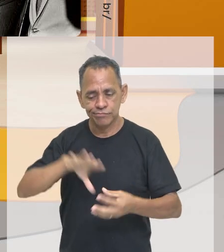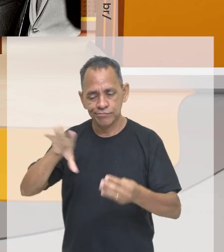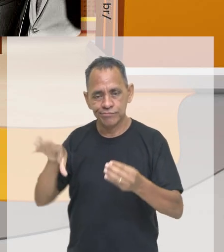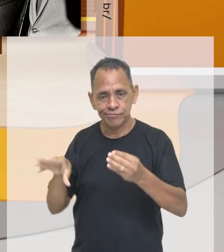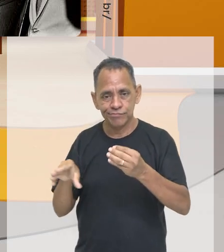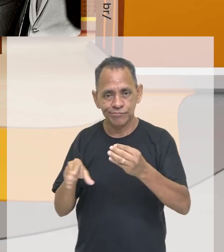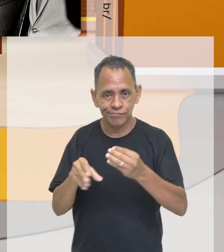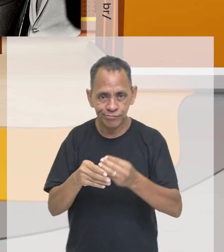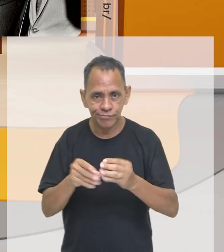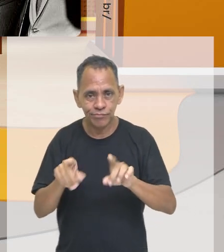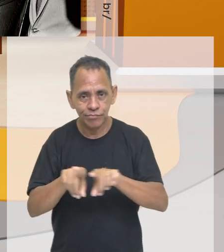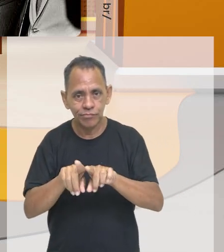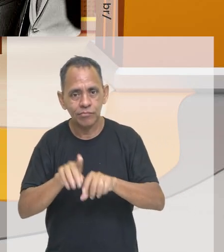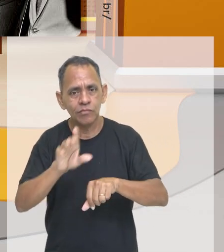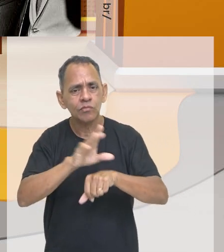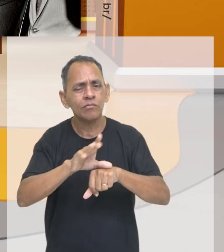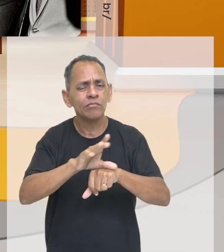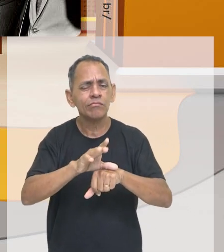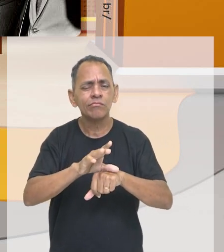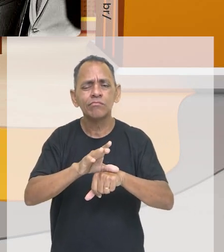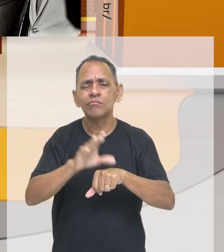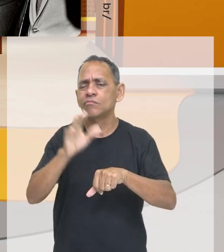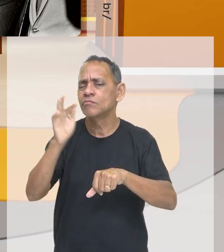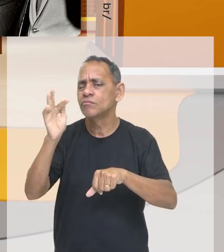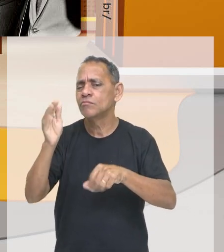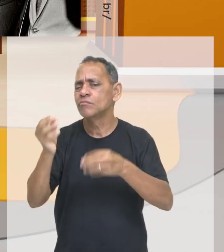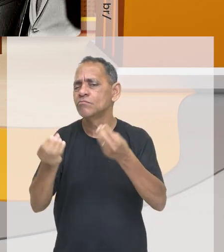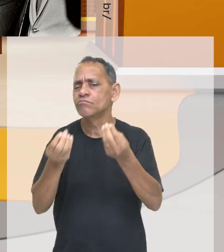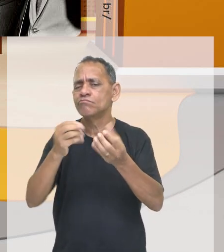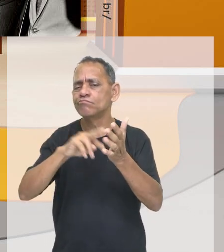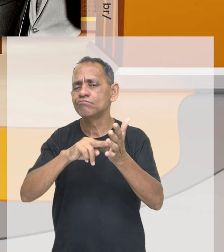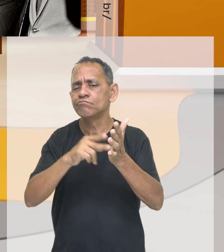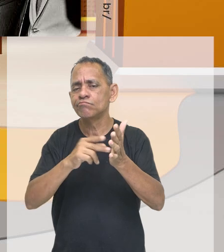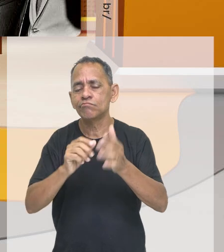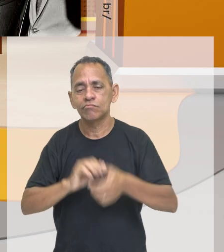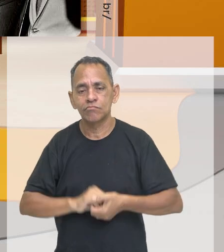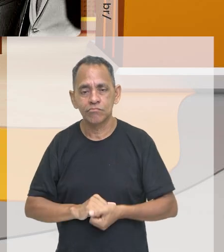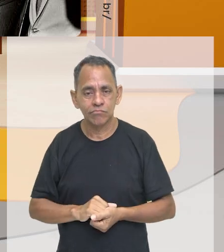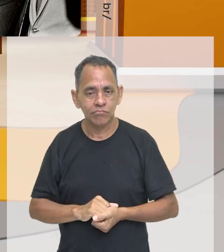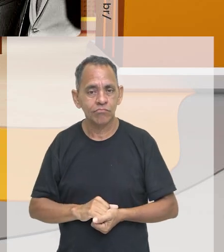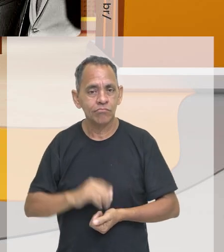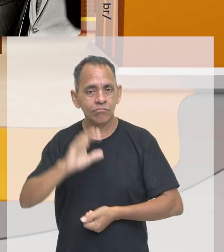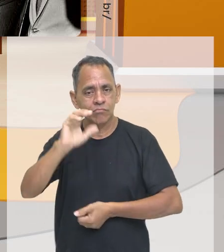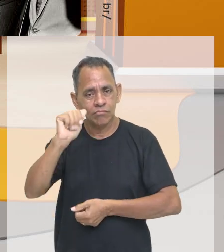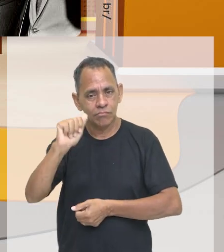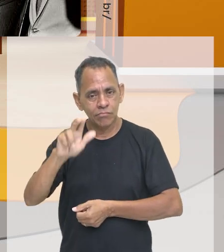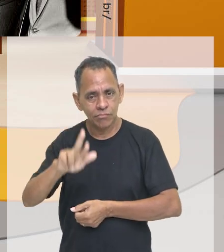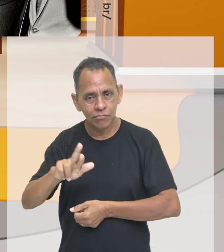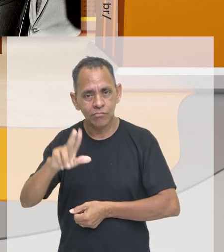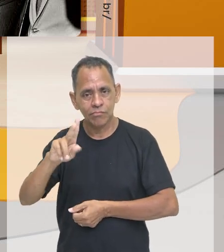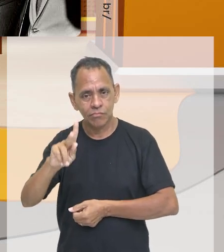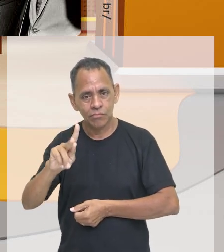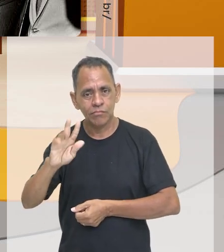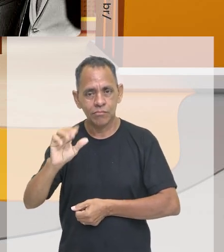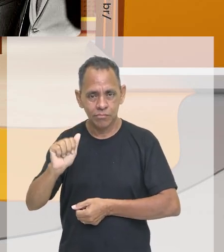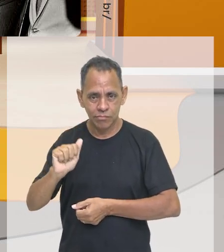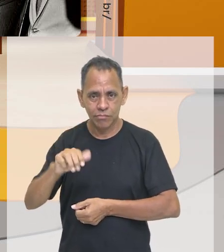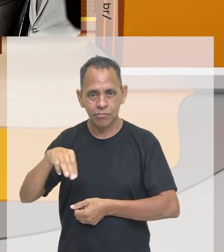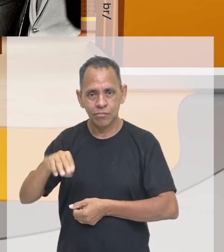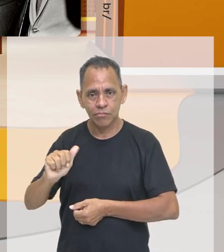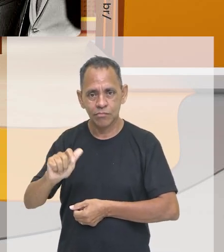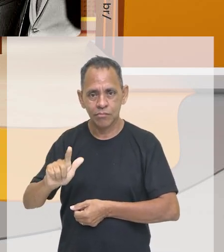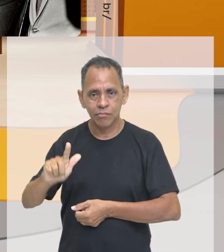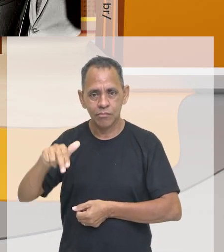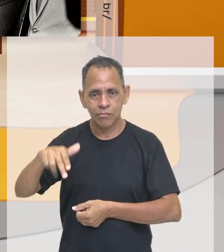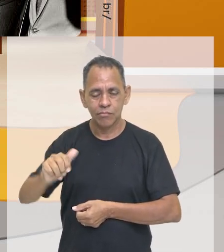e ao cabo? É a carta magna que rege o país. É a lei suprema de uma nação. E essa